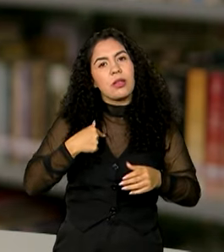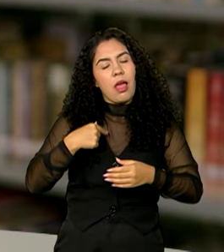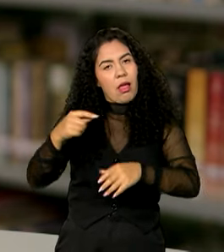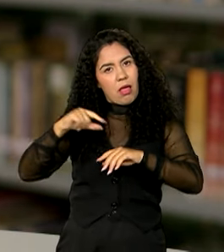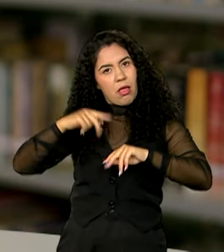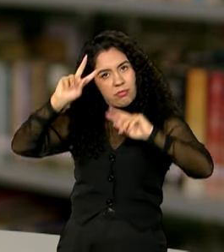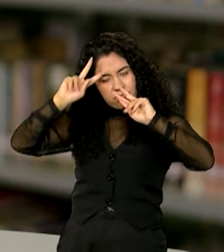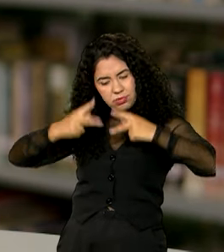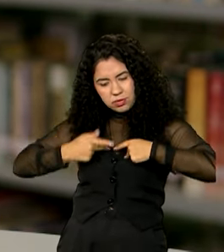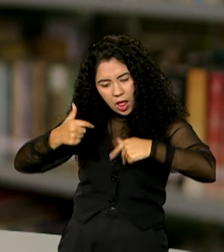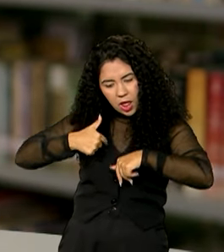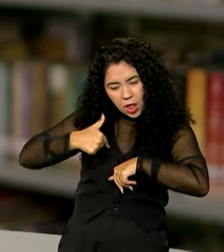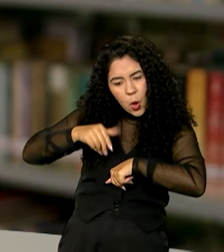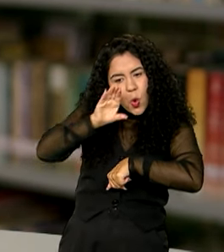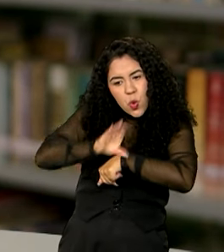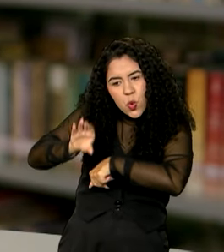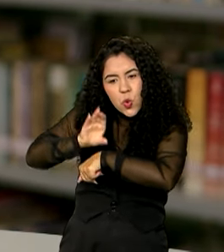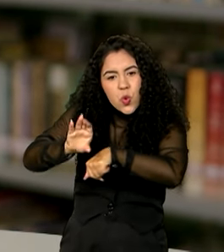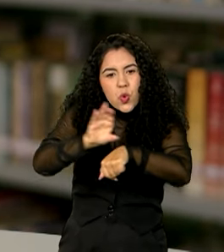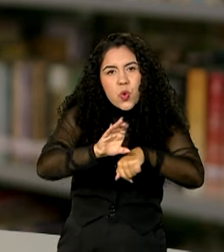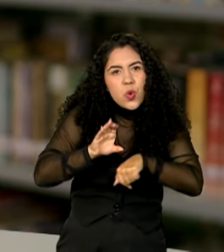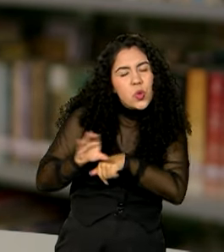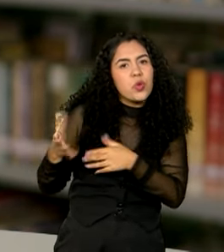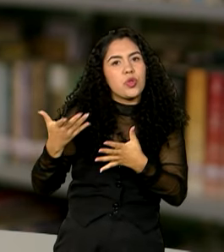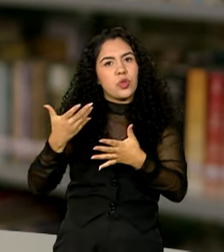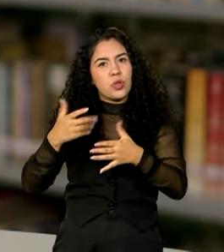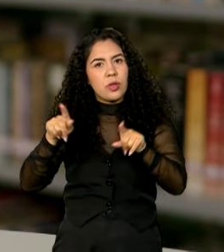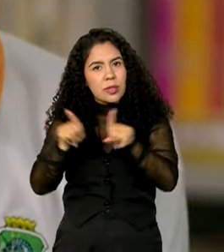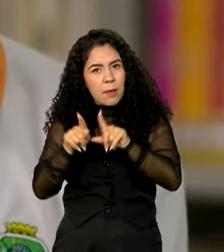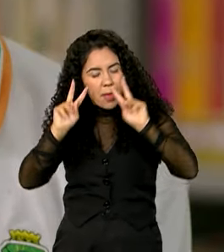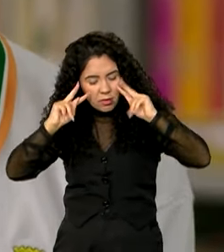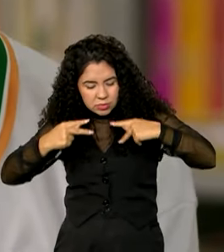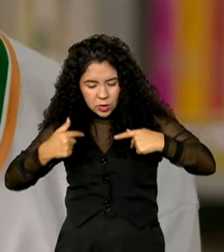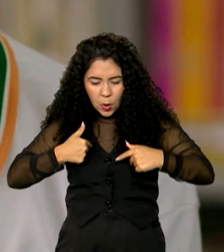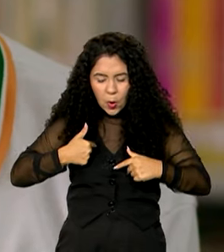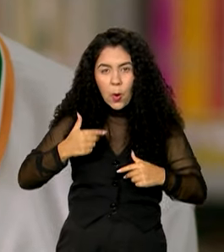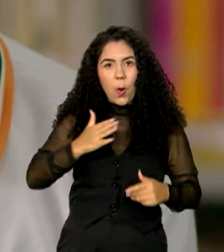desenvolvimento pessoal. Nas coisas que eu gosto, focar em mim mesmo.